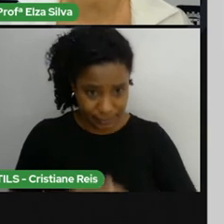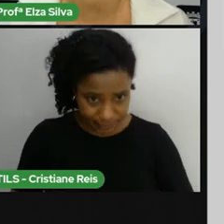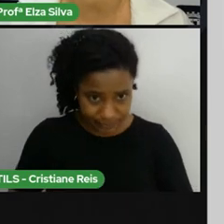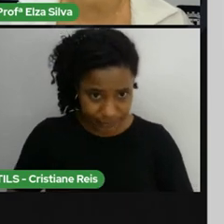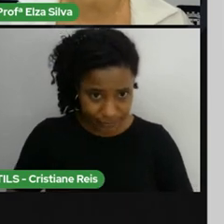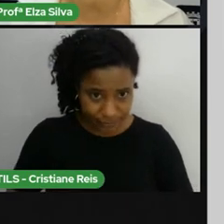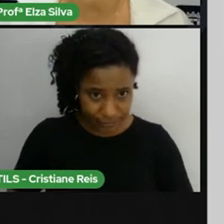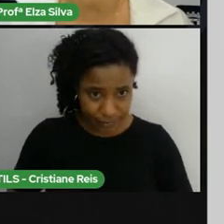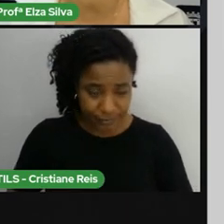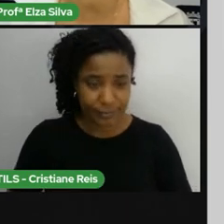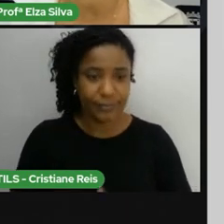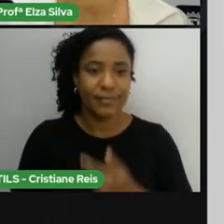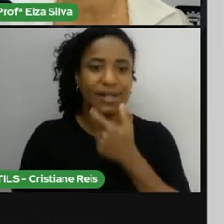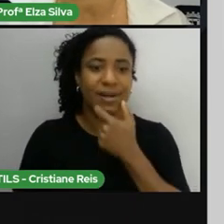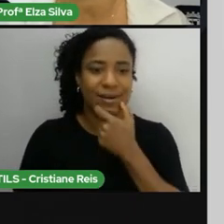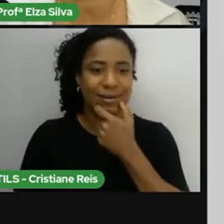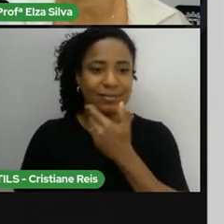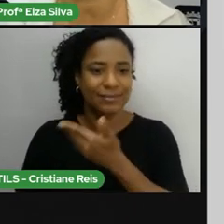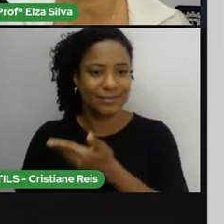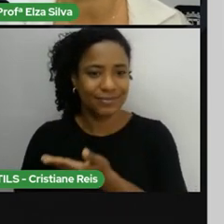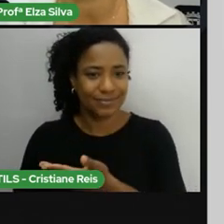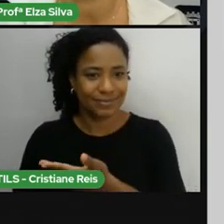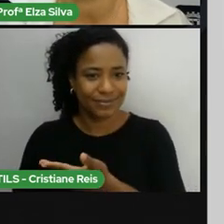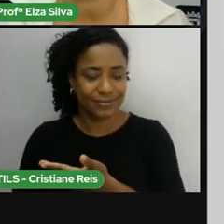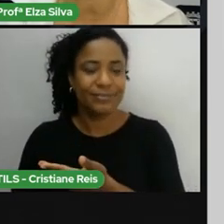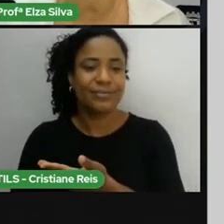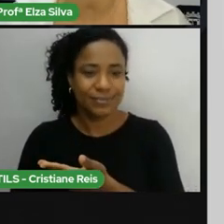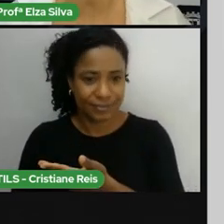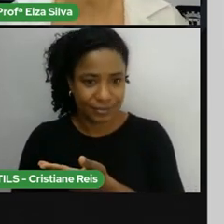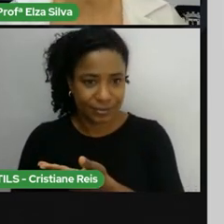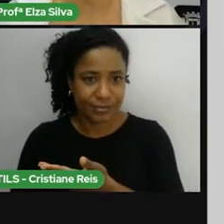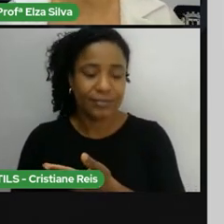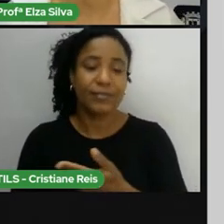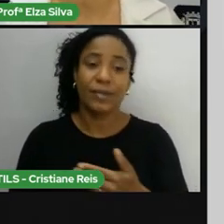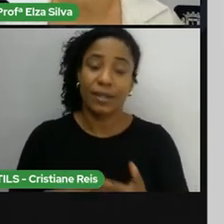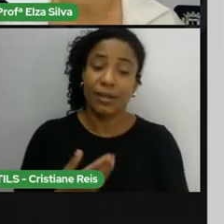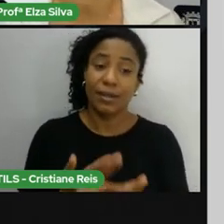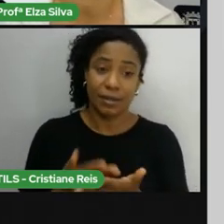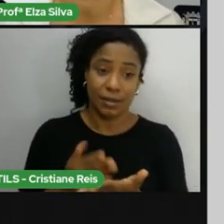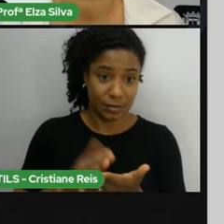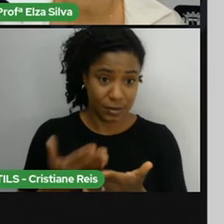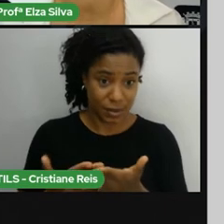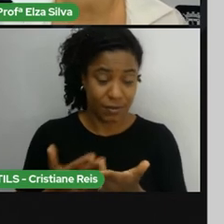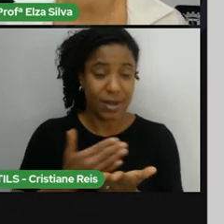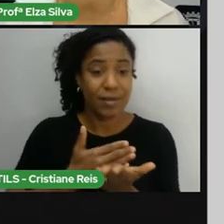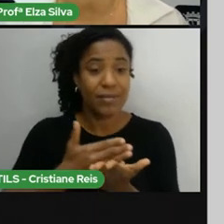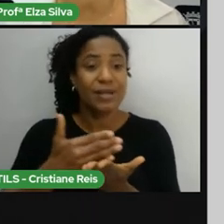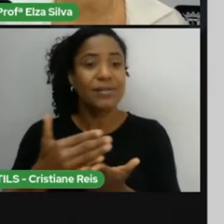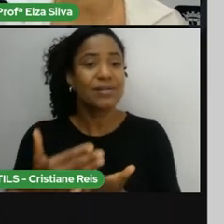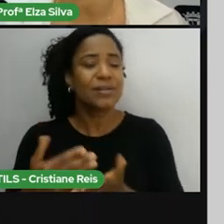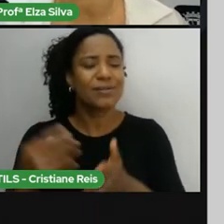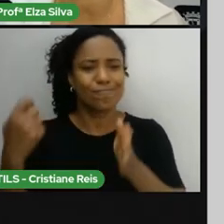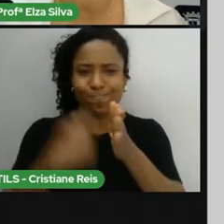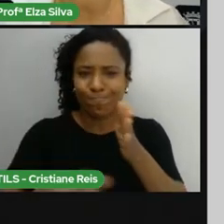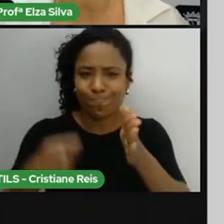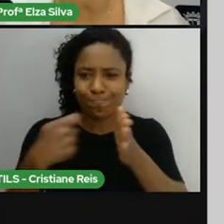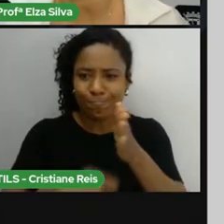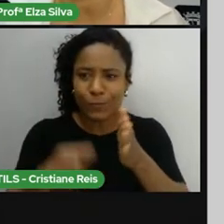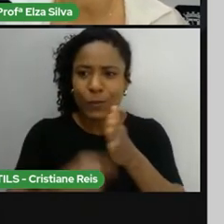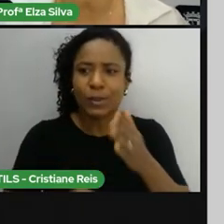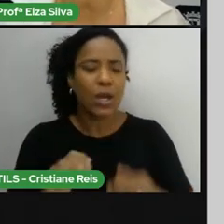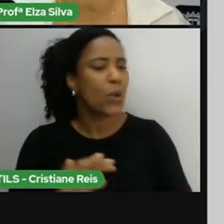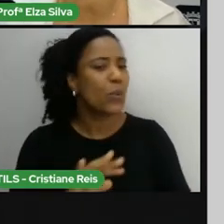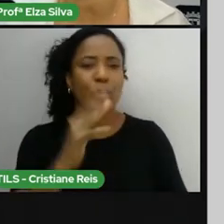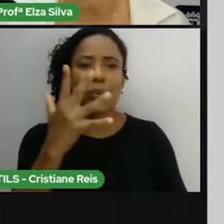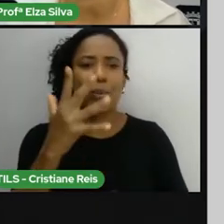Governments made them live on reservations. Então, a partir dessa luta, o que foi que aconteceu? Durante muito